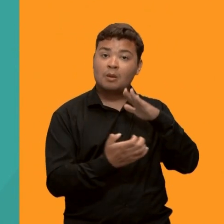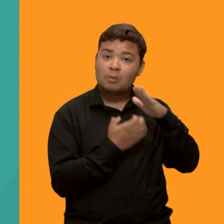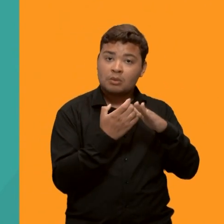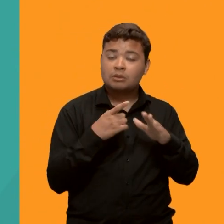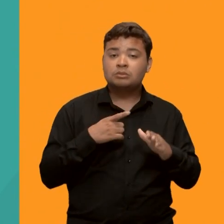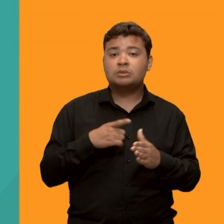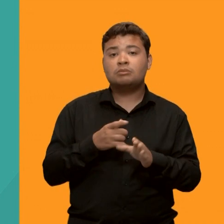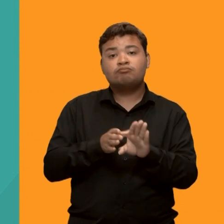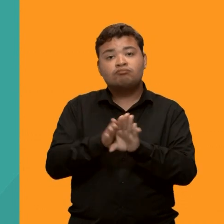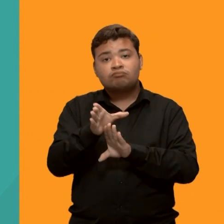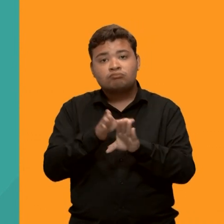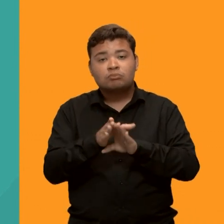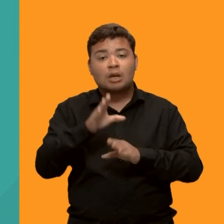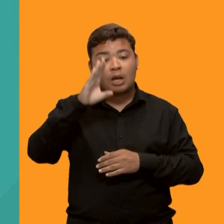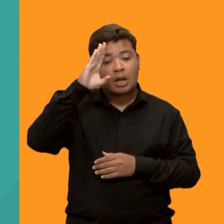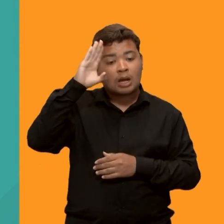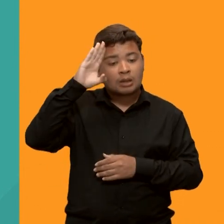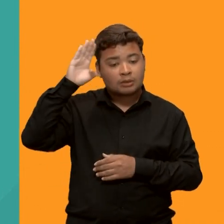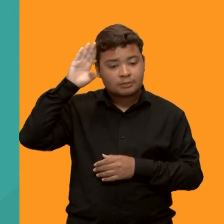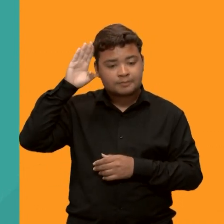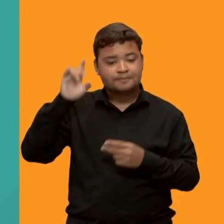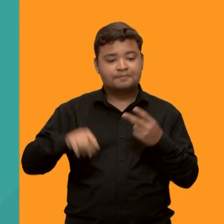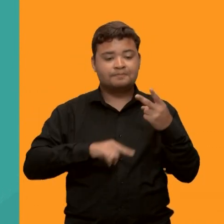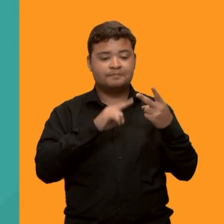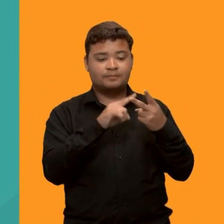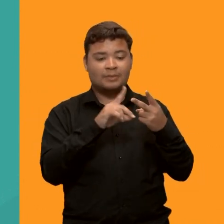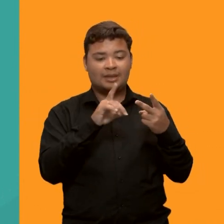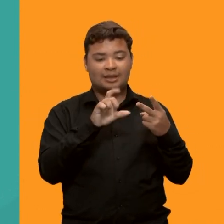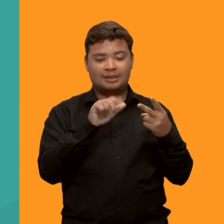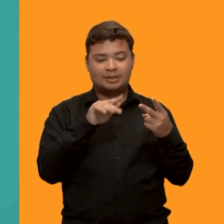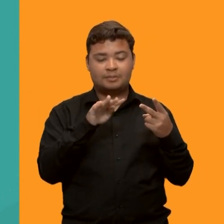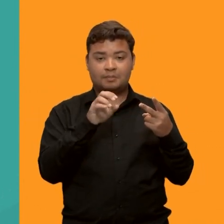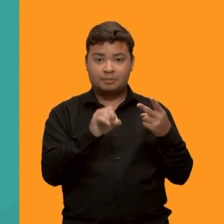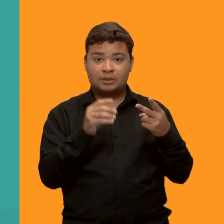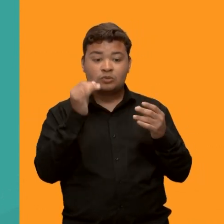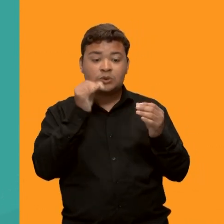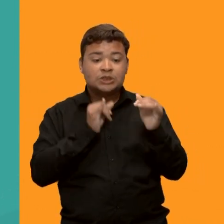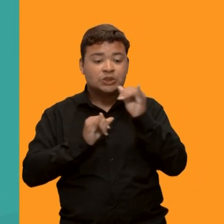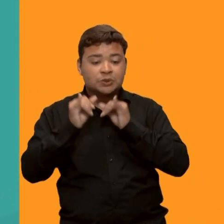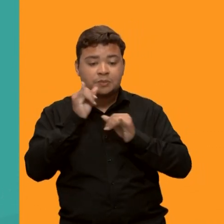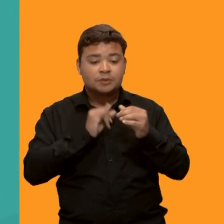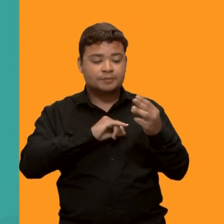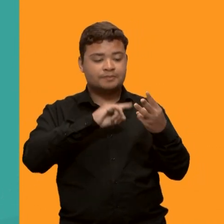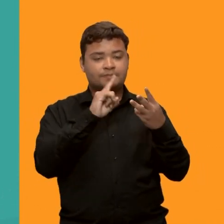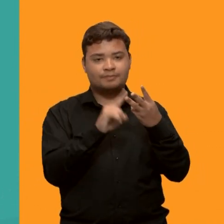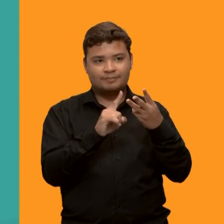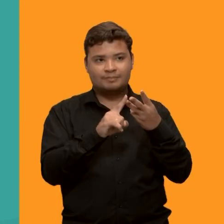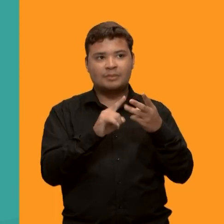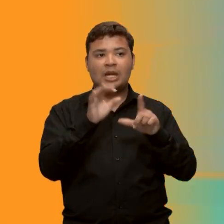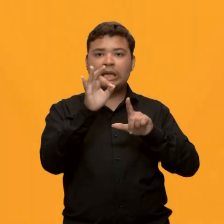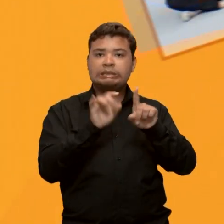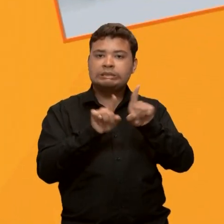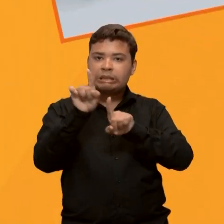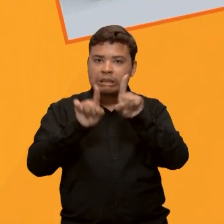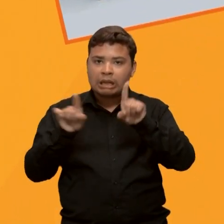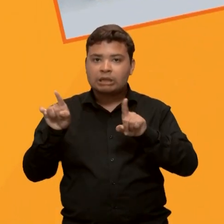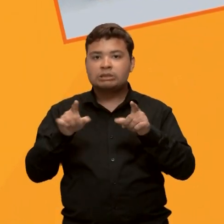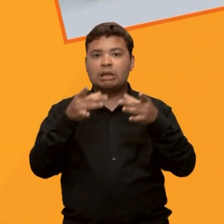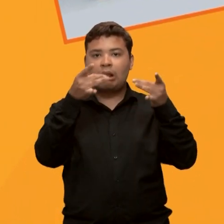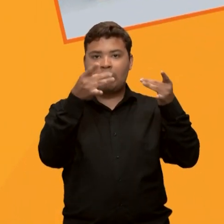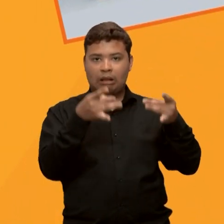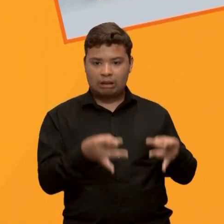acadêmico, delineamento de experimentos e estatística descritiva. Além disso,